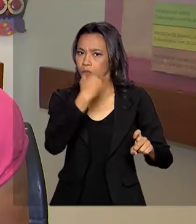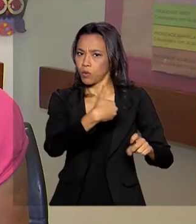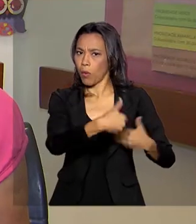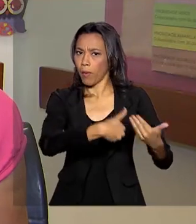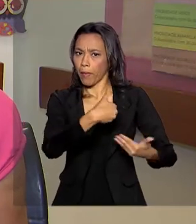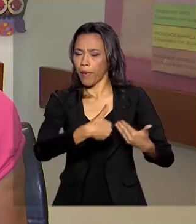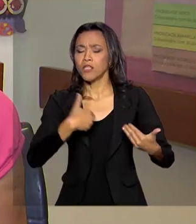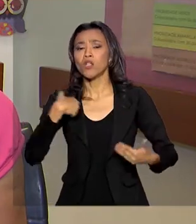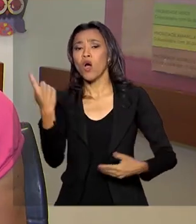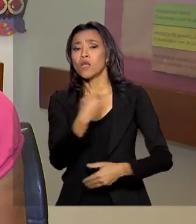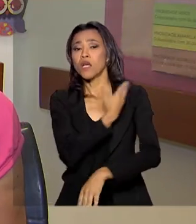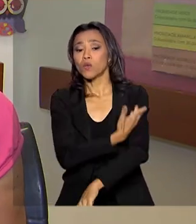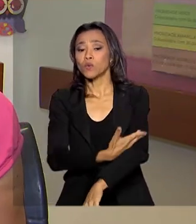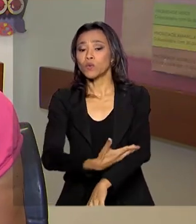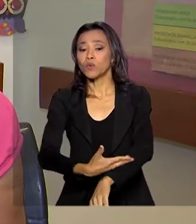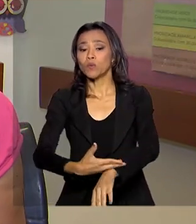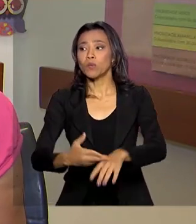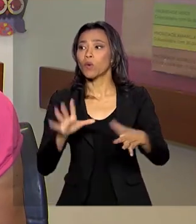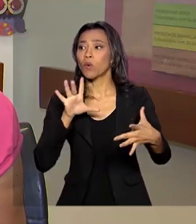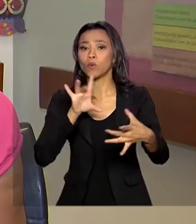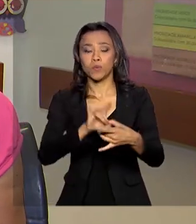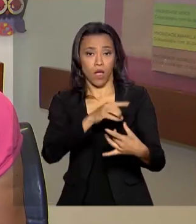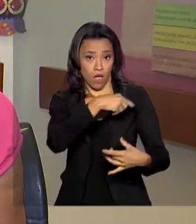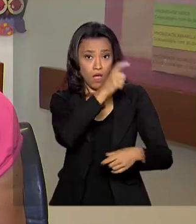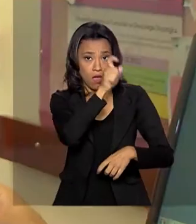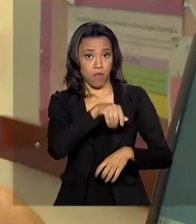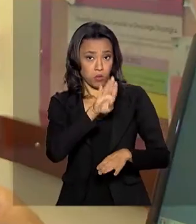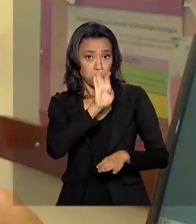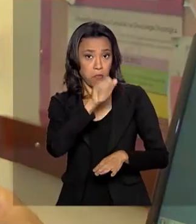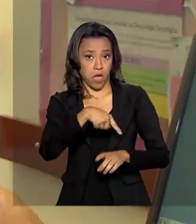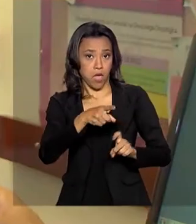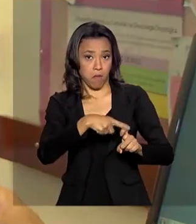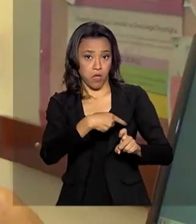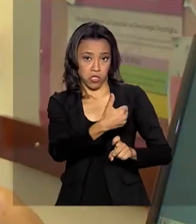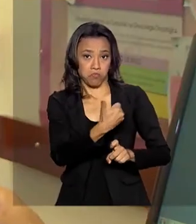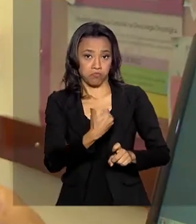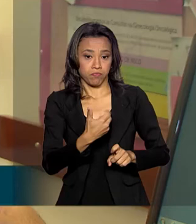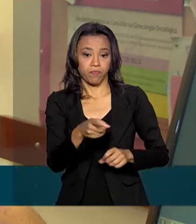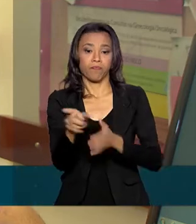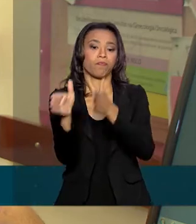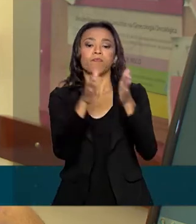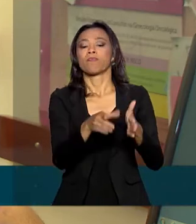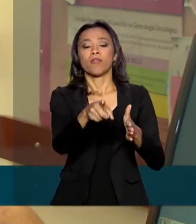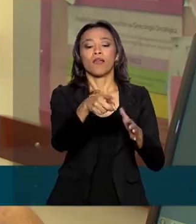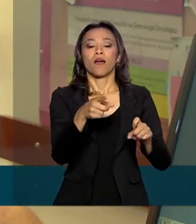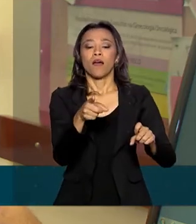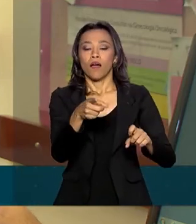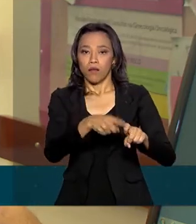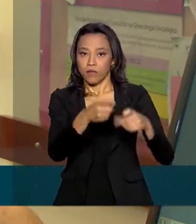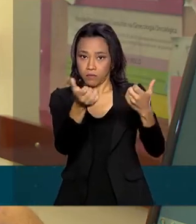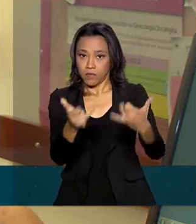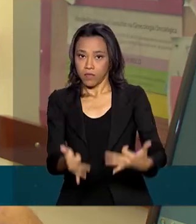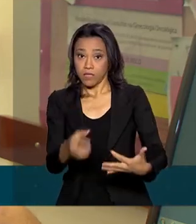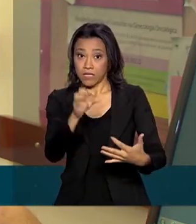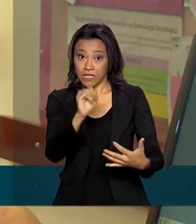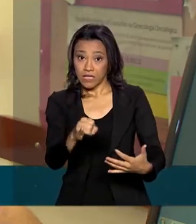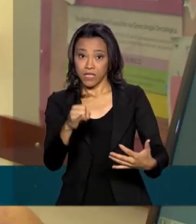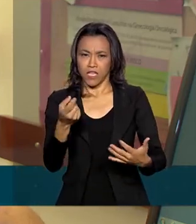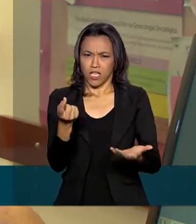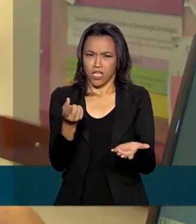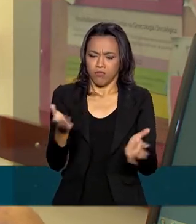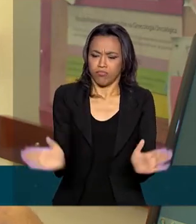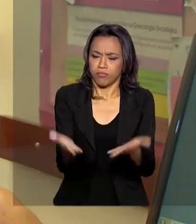gente acostuma com a ambiente, né? Ela me atende muito bem. Se a gente investir na atenção básica, se a gente investir nos